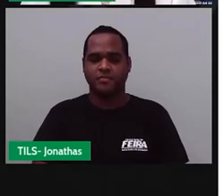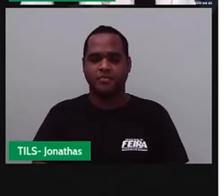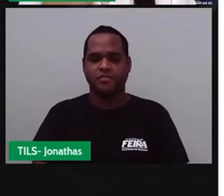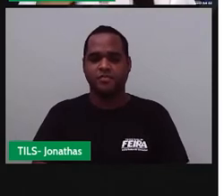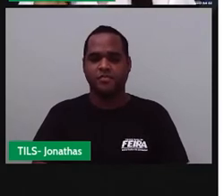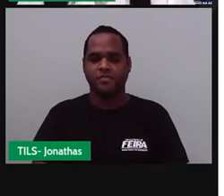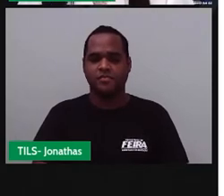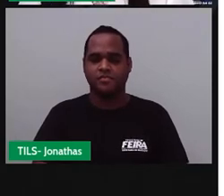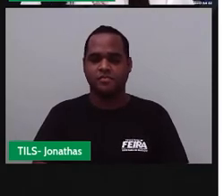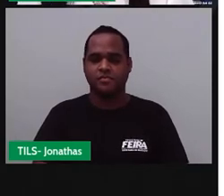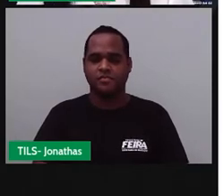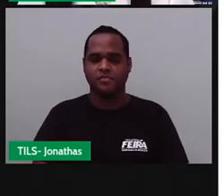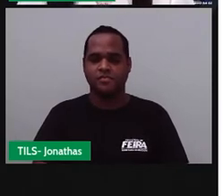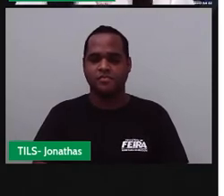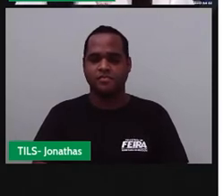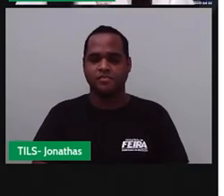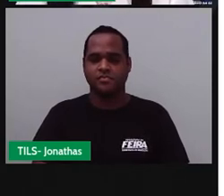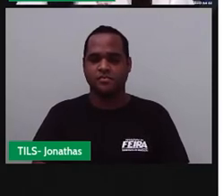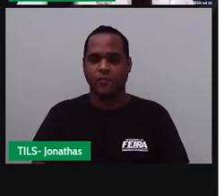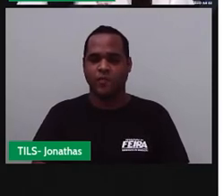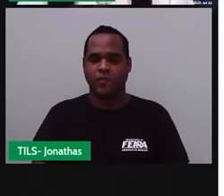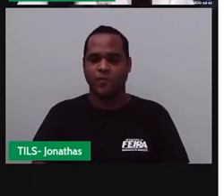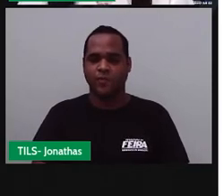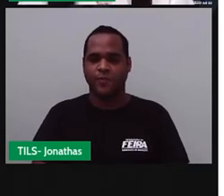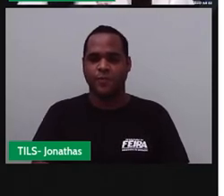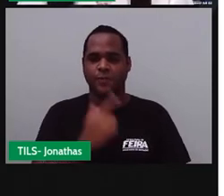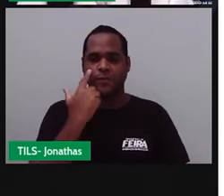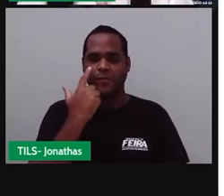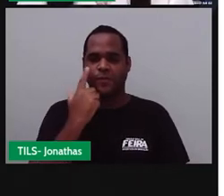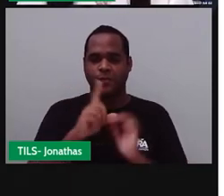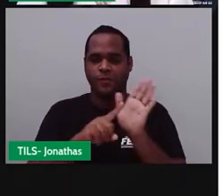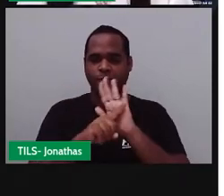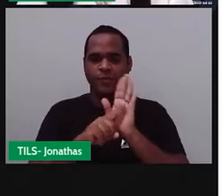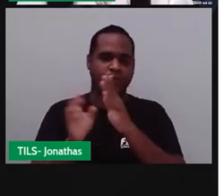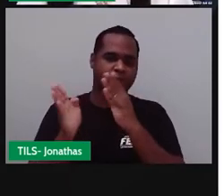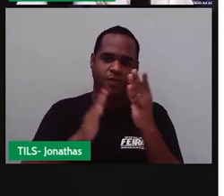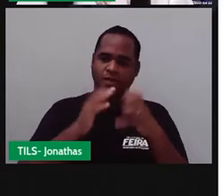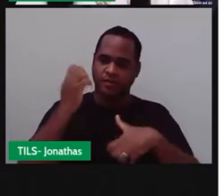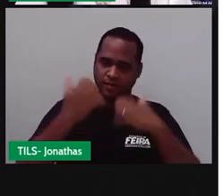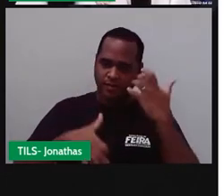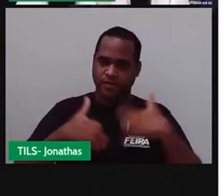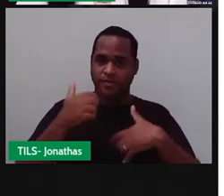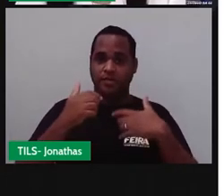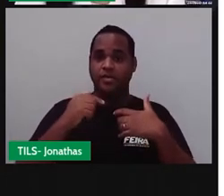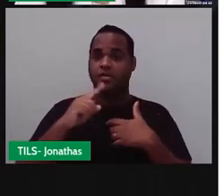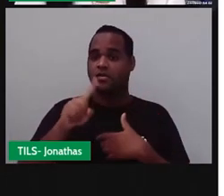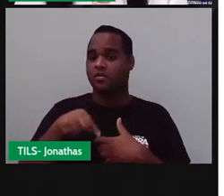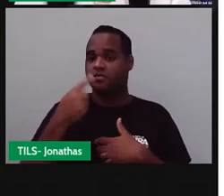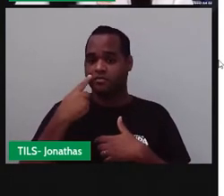A gente vai assistir o vídeo e depois eu vou mostrar para vocês